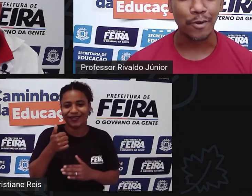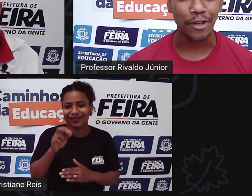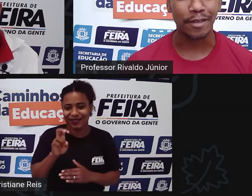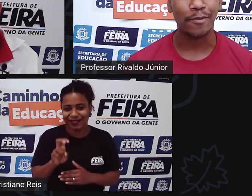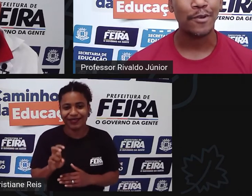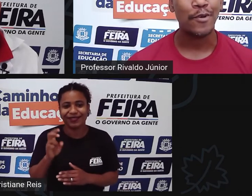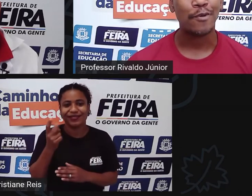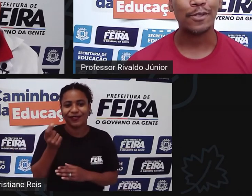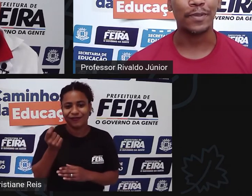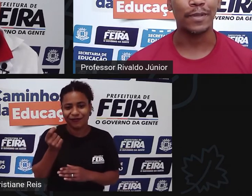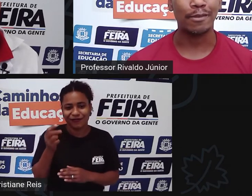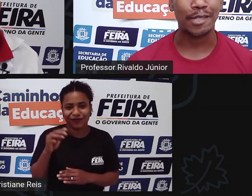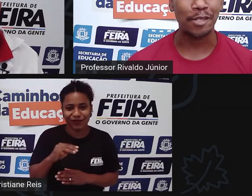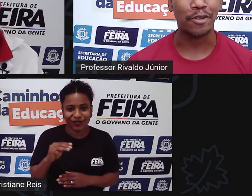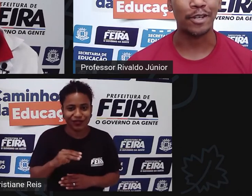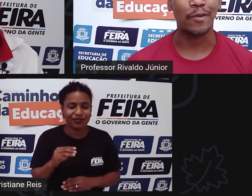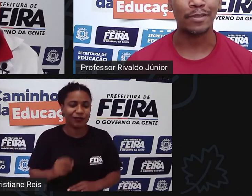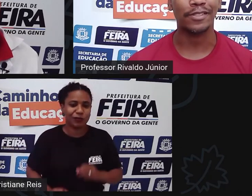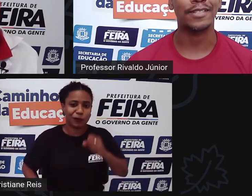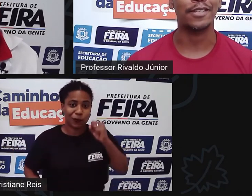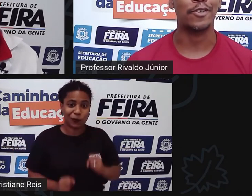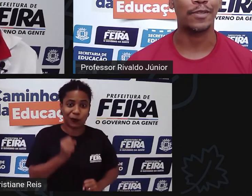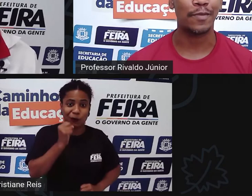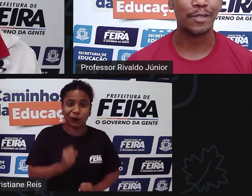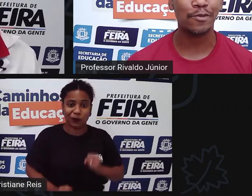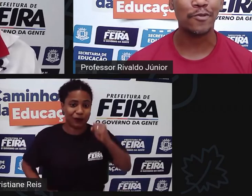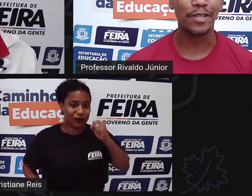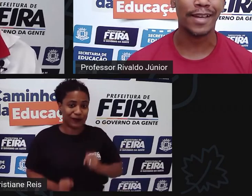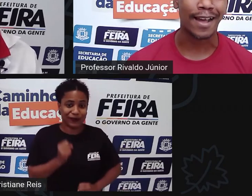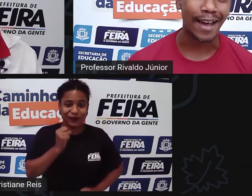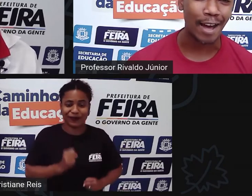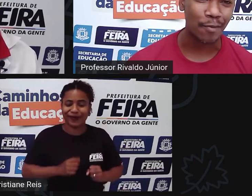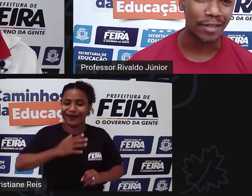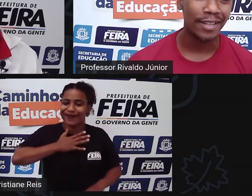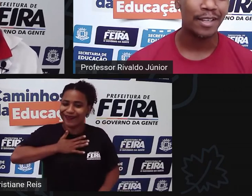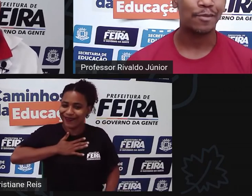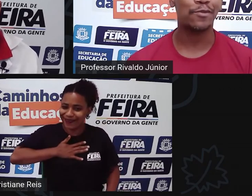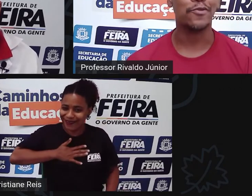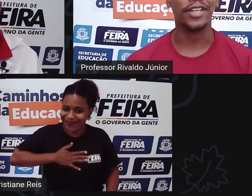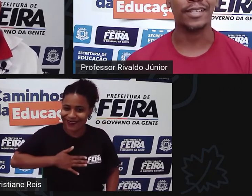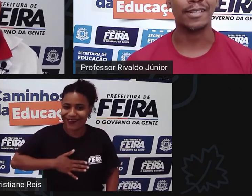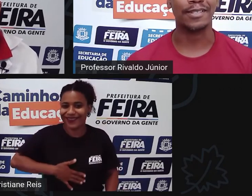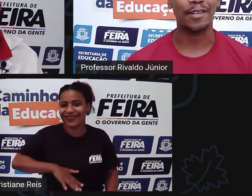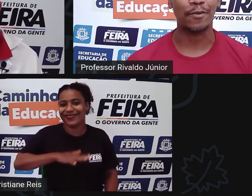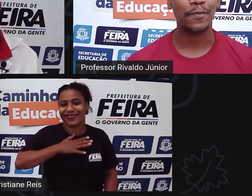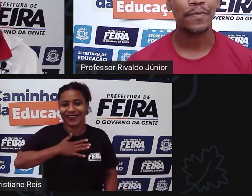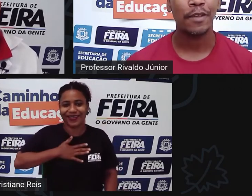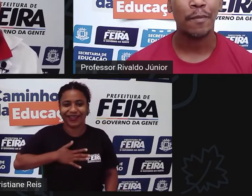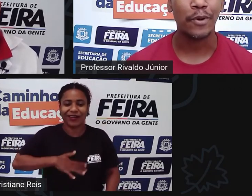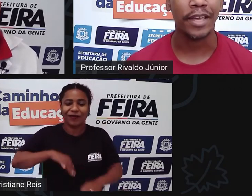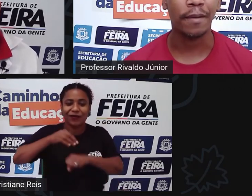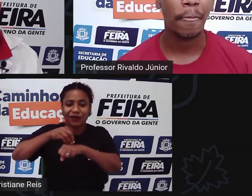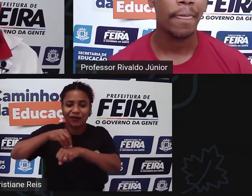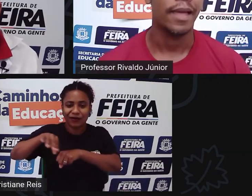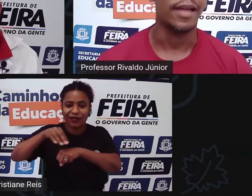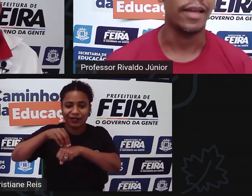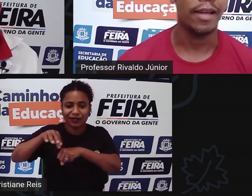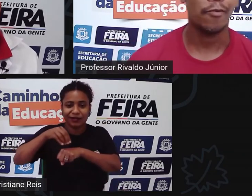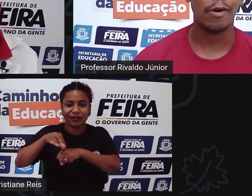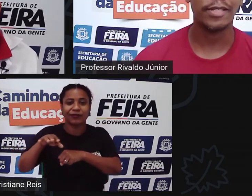pensar em correr os primeiros 5 quilômetros 10 quilômetros mas tudo com muita calma tudo com orientação porque